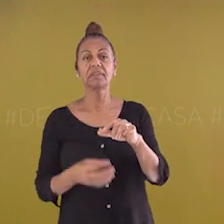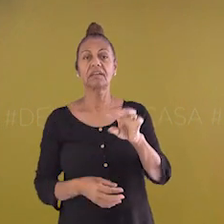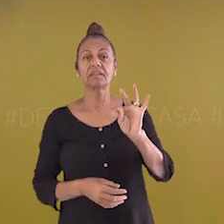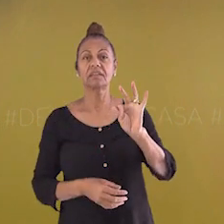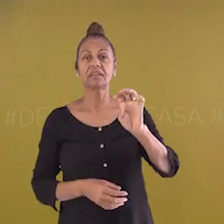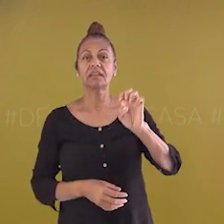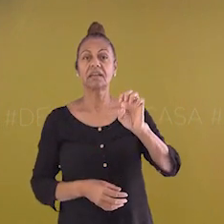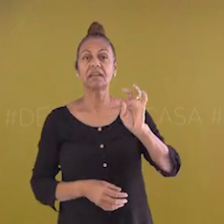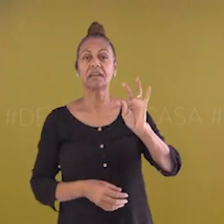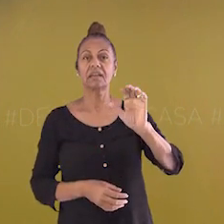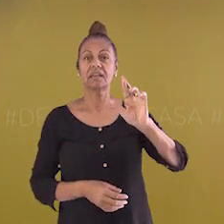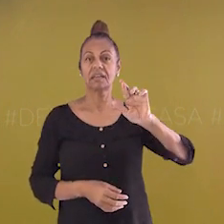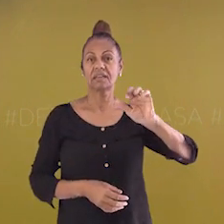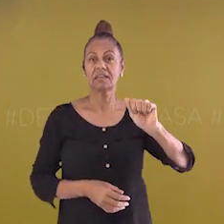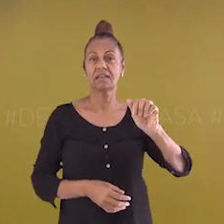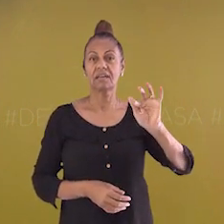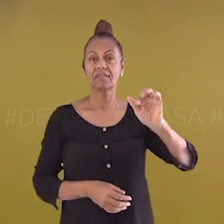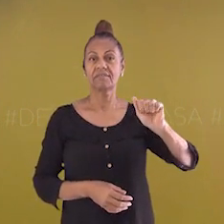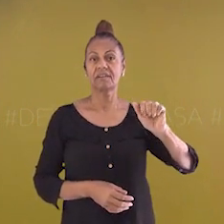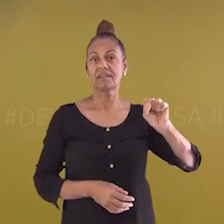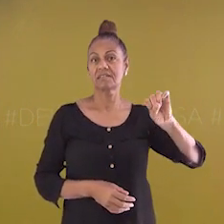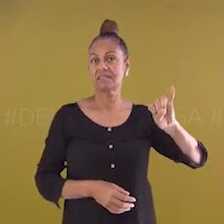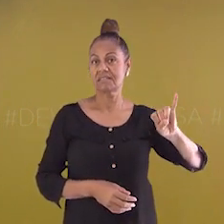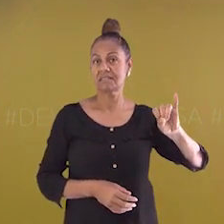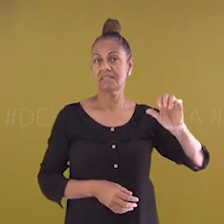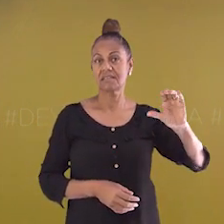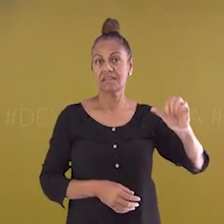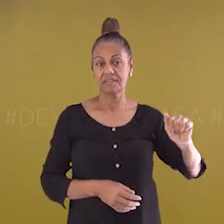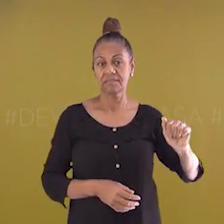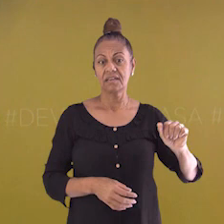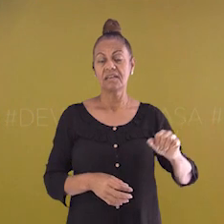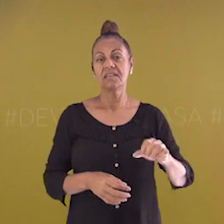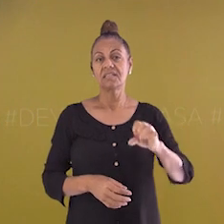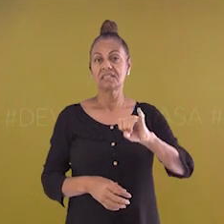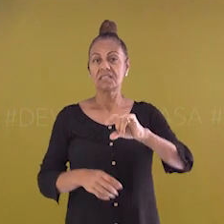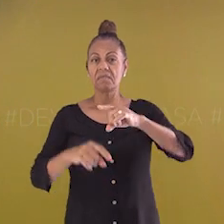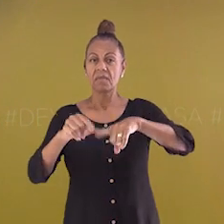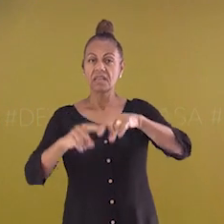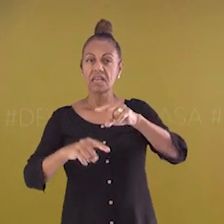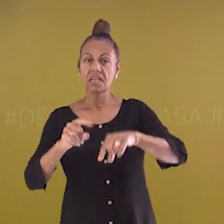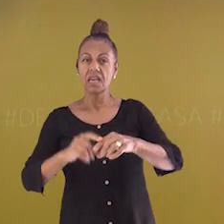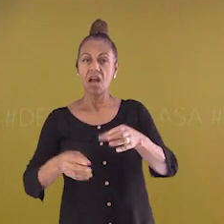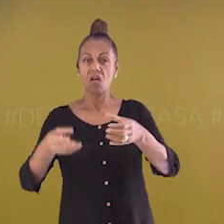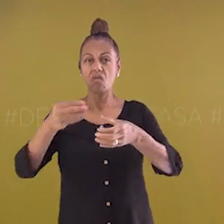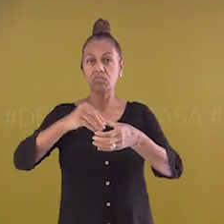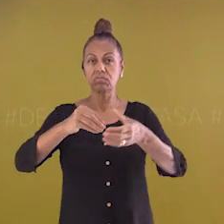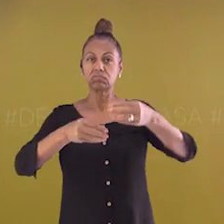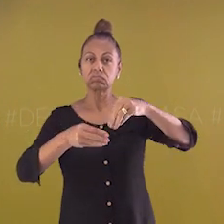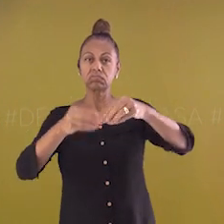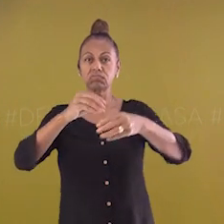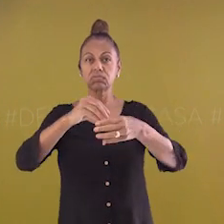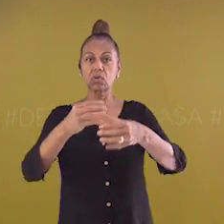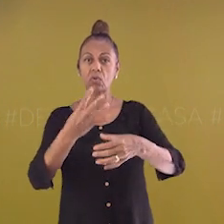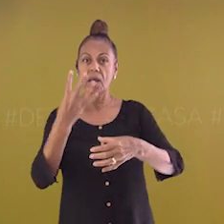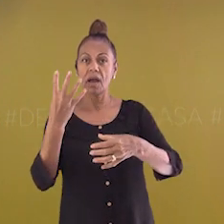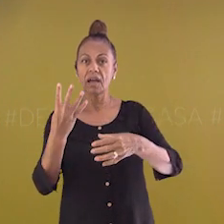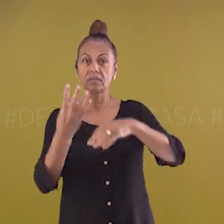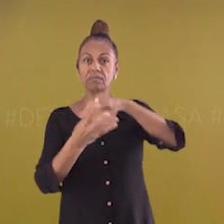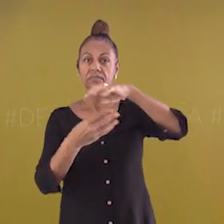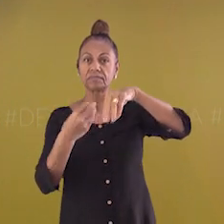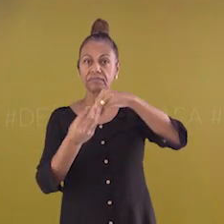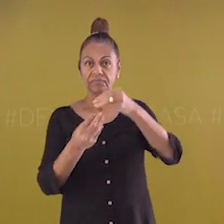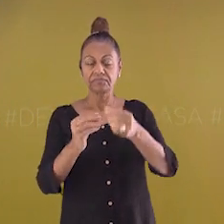diferenciadas. Por exemplo, se eu adicionasse pedras ou outro material que ficasse diferenciado aqui. E